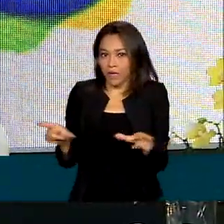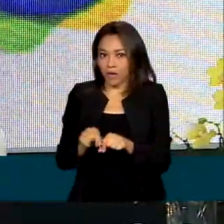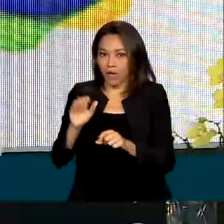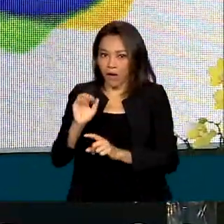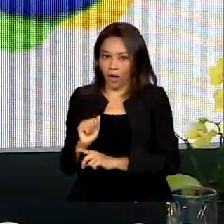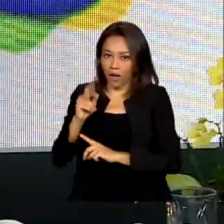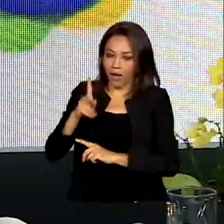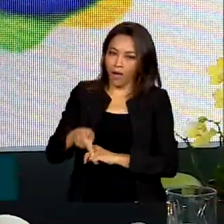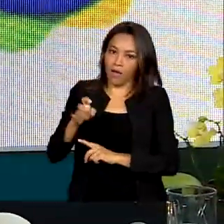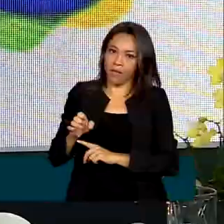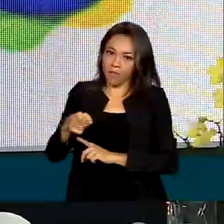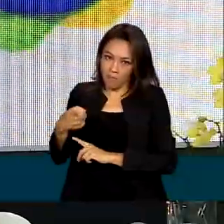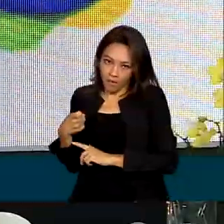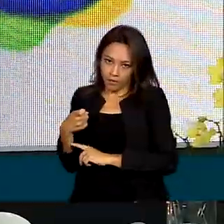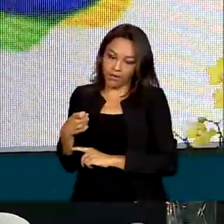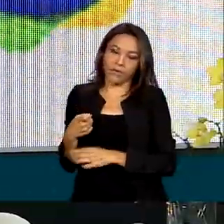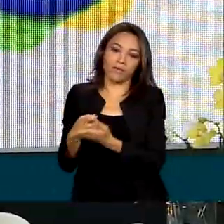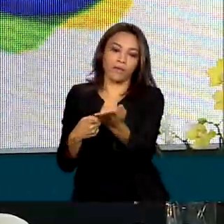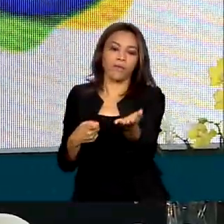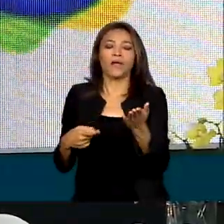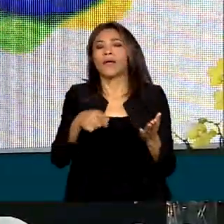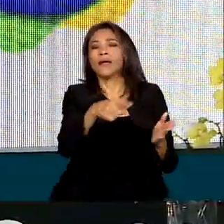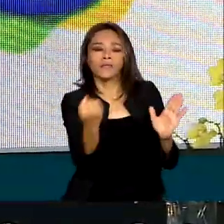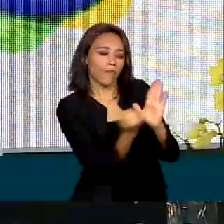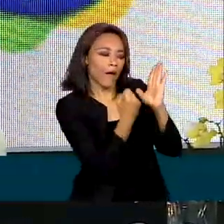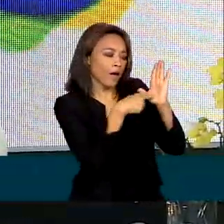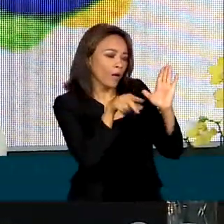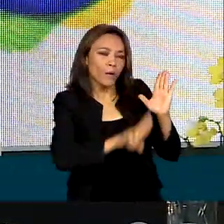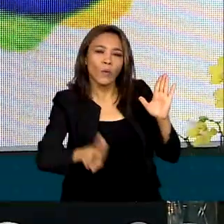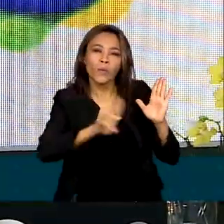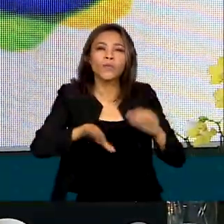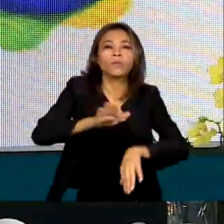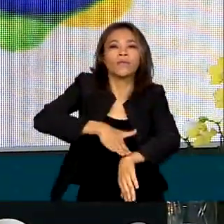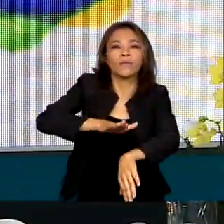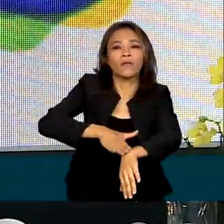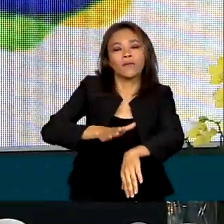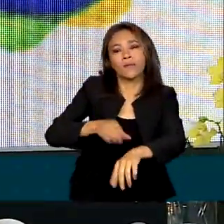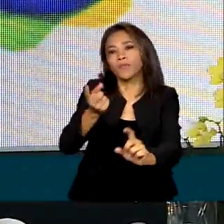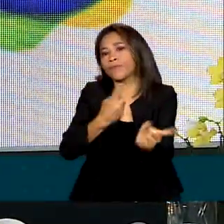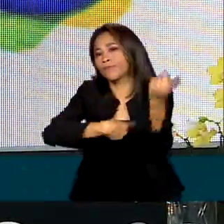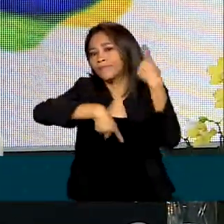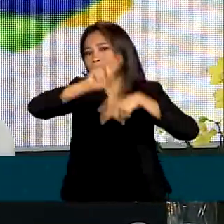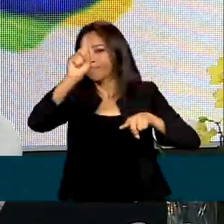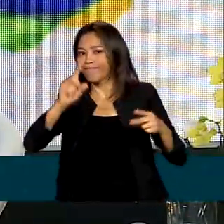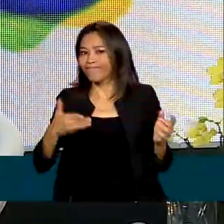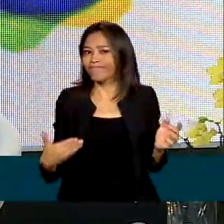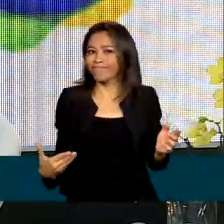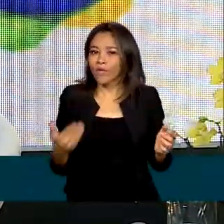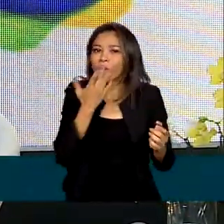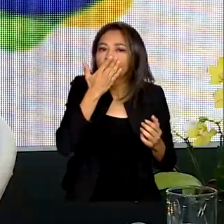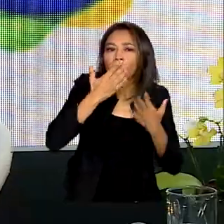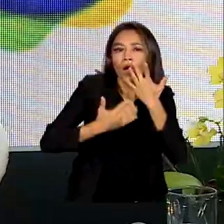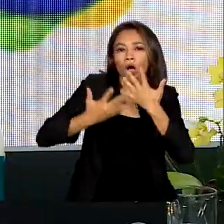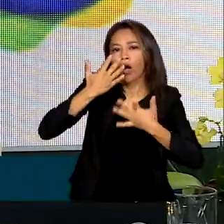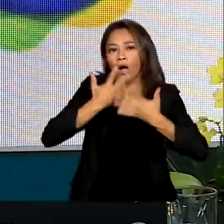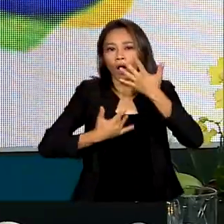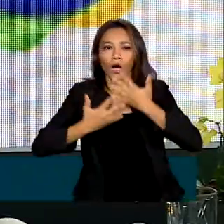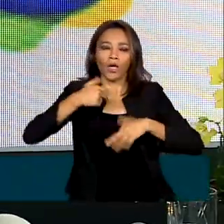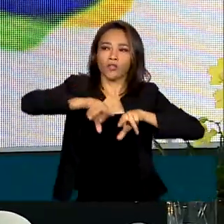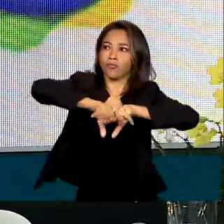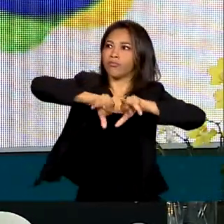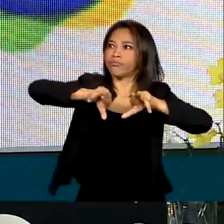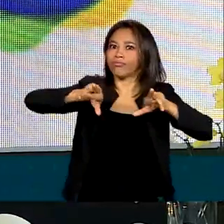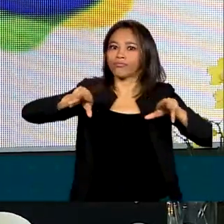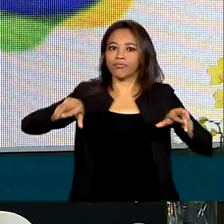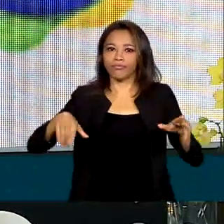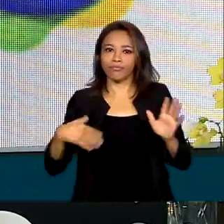marca traz um tempo de felicidade, de prosperidade, né, com as cores, com a diversidade, com